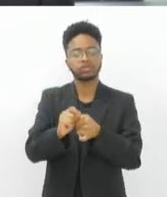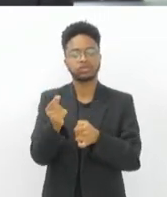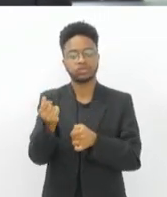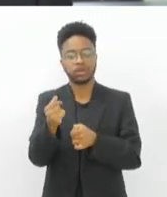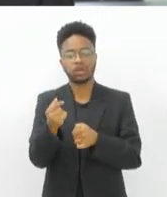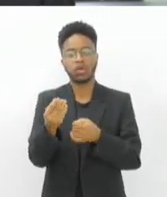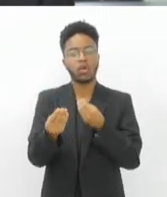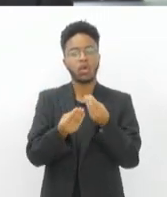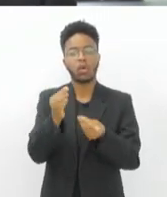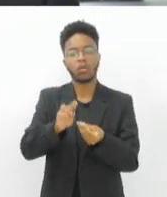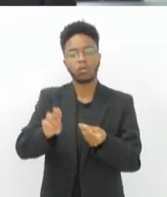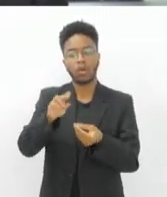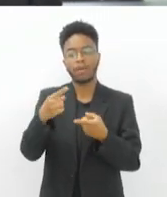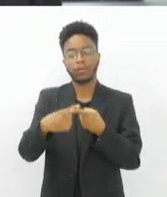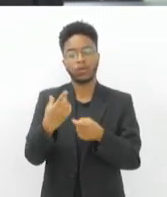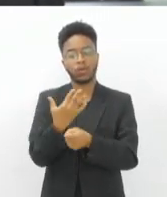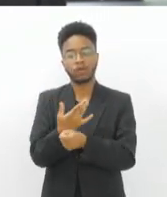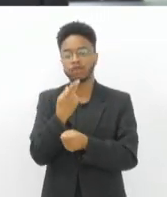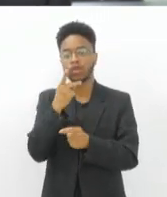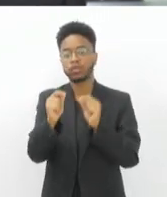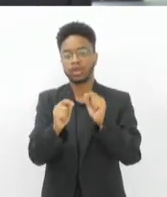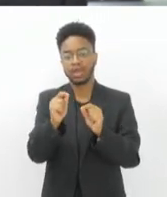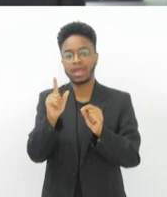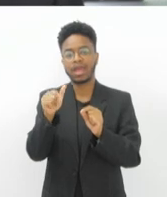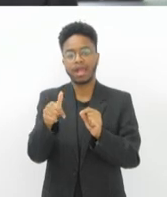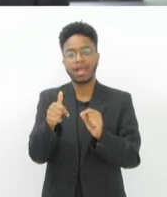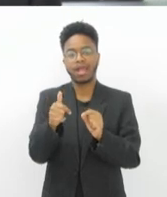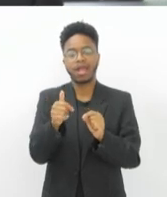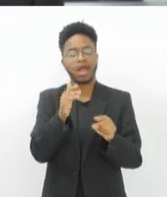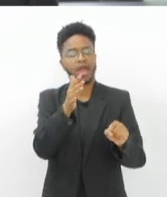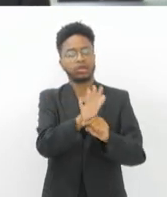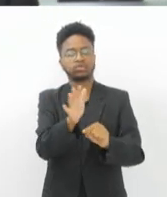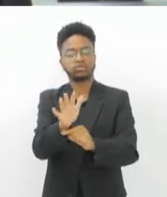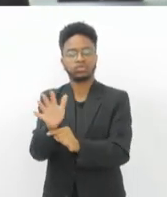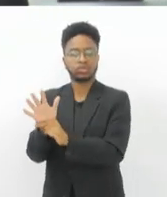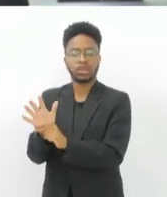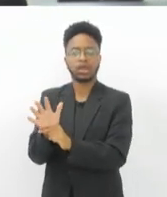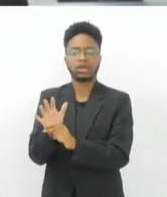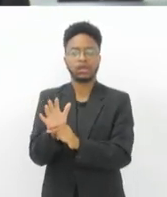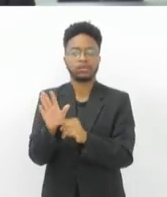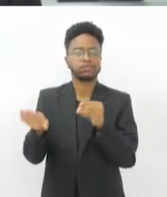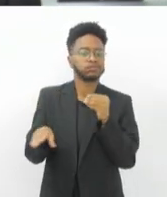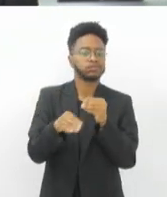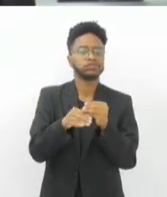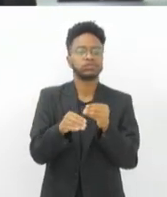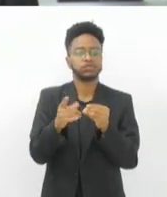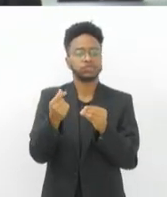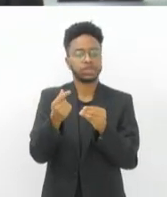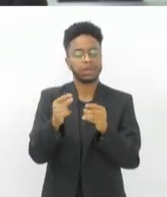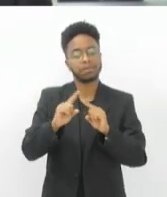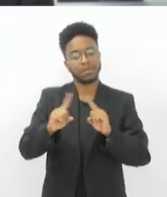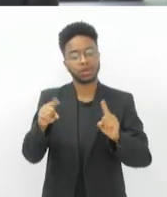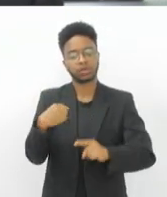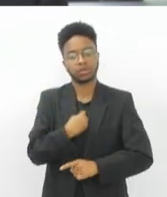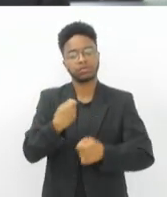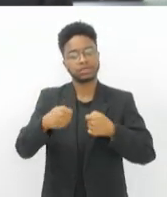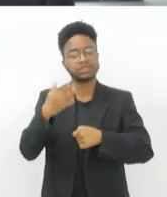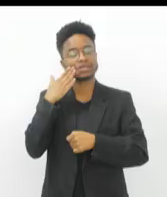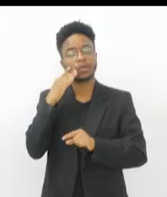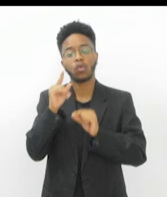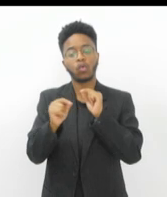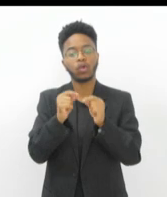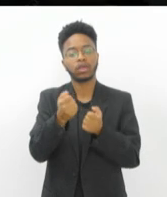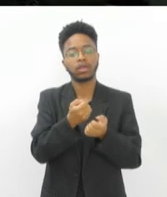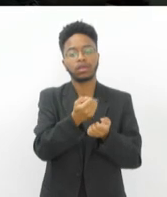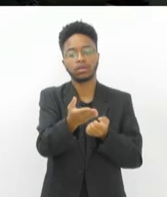dele, porque a UERJ diz que é para benfeitorias, para alcançar aquilo que o recurso que o Estado manda não alcança, mas a gente precisa saber que benfeitorias são